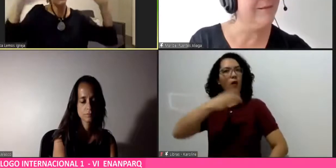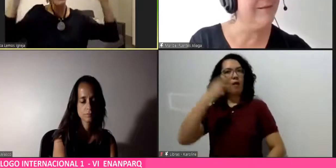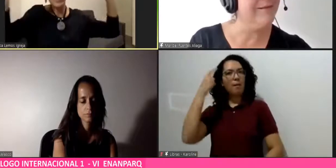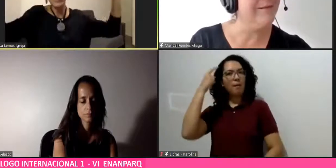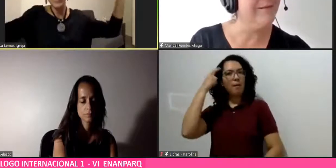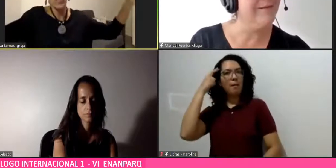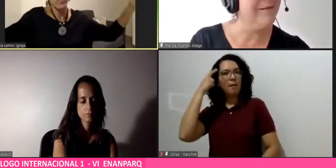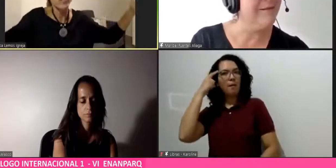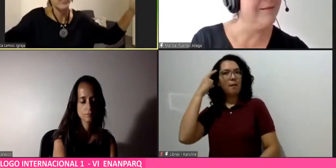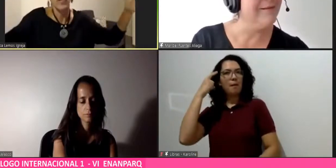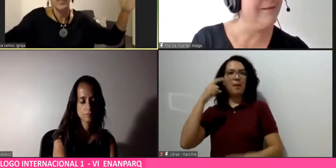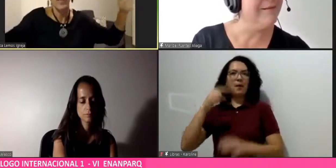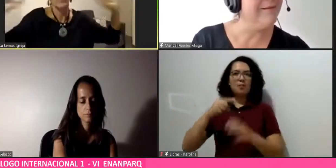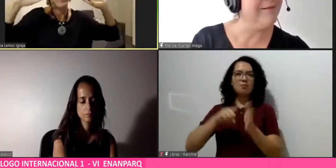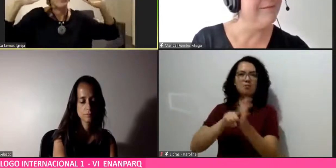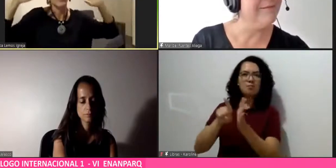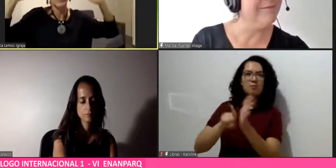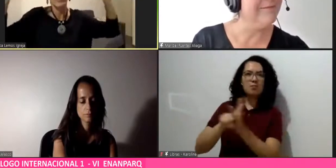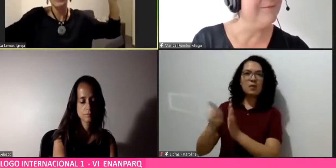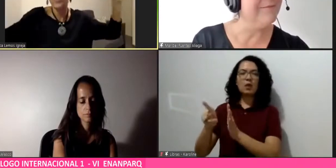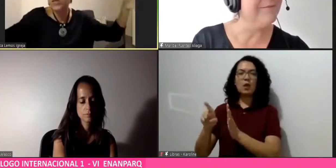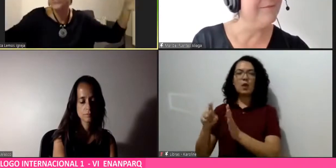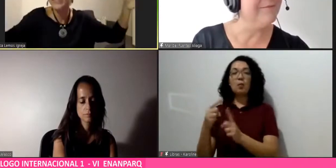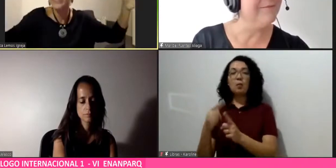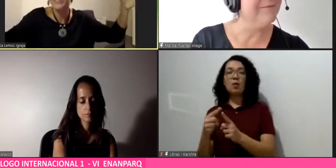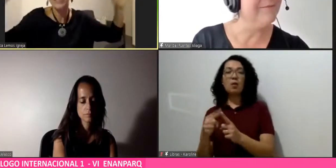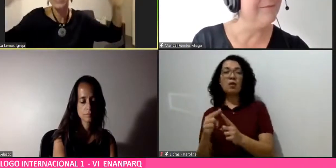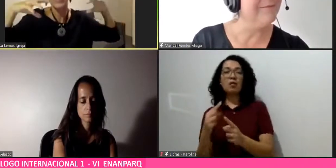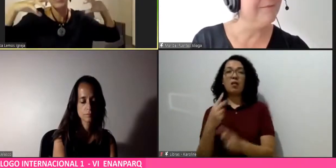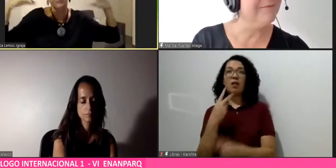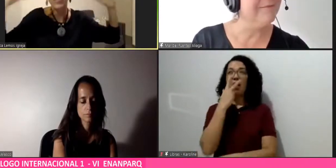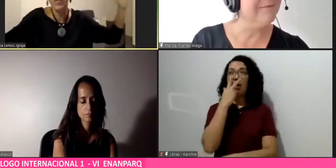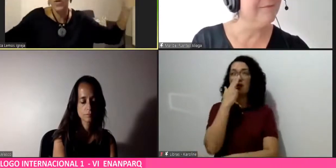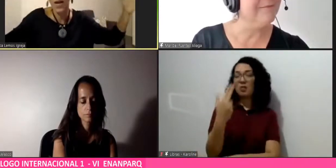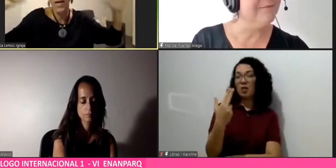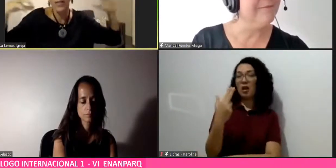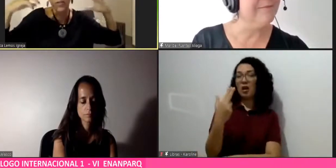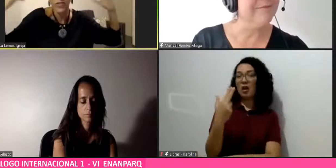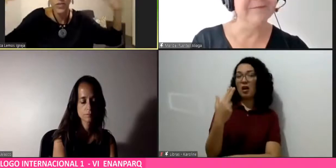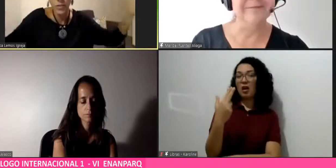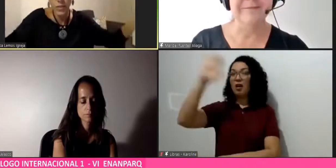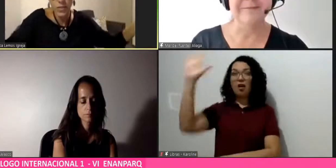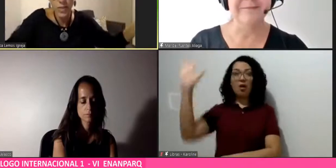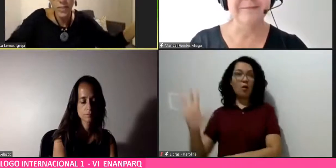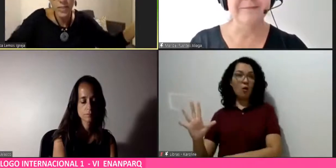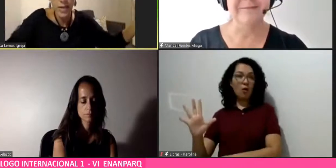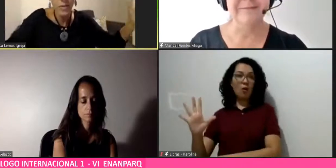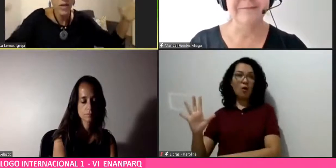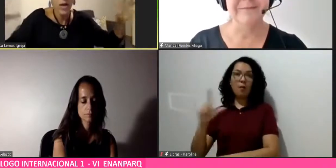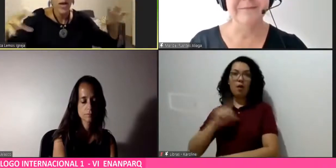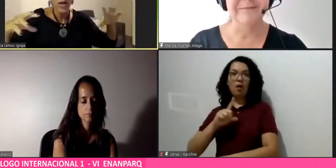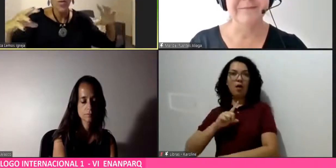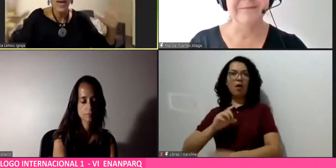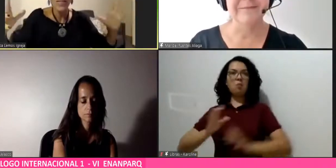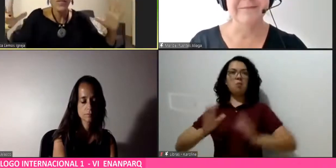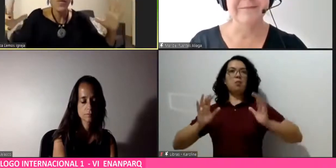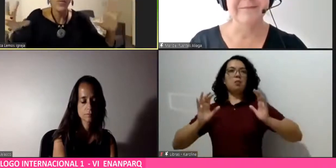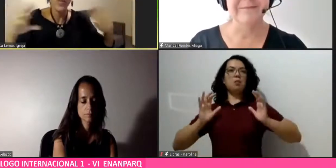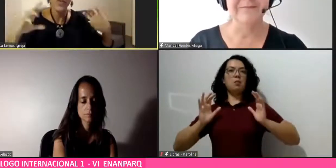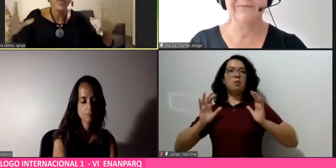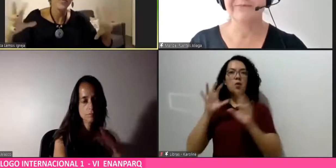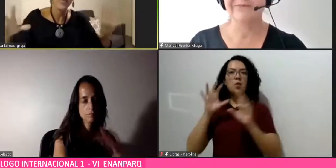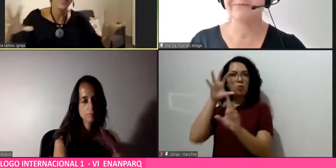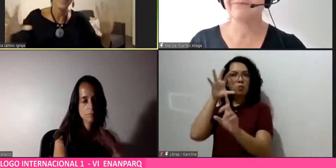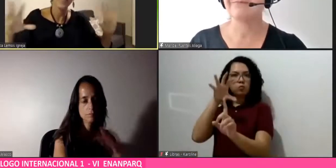aos grandes marcos teóricos europeus e acha que aquilo são verdades e que estão descolados, descontextualizados, quase